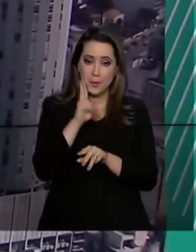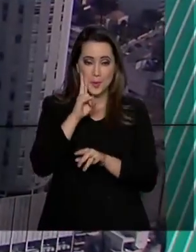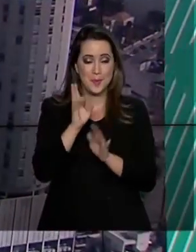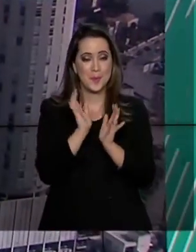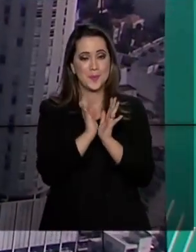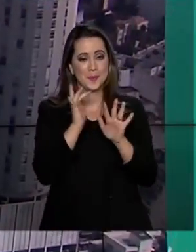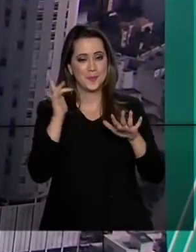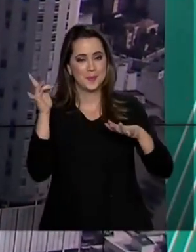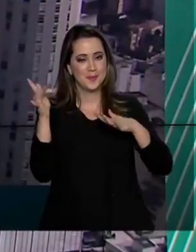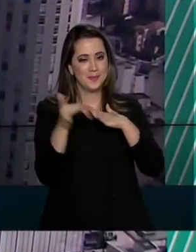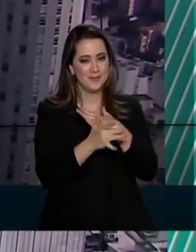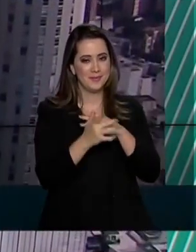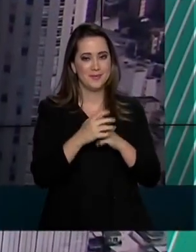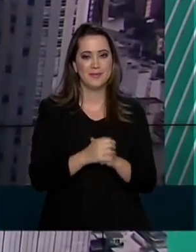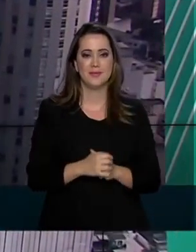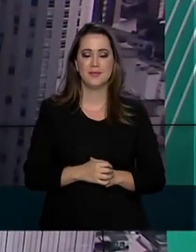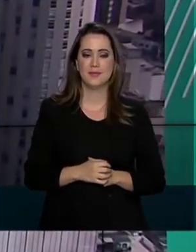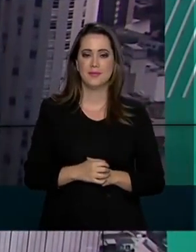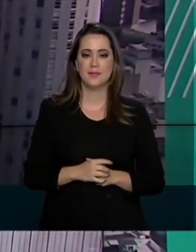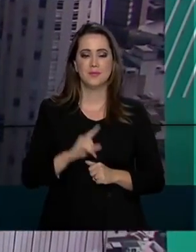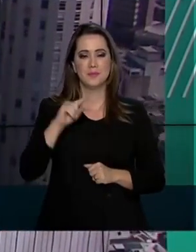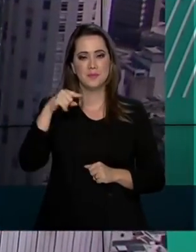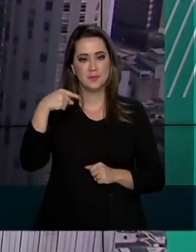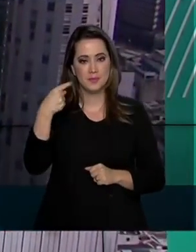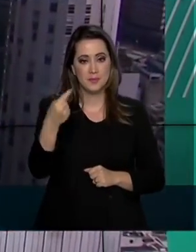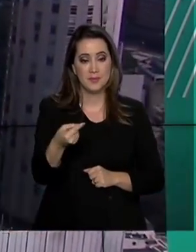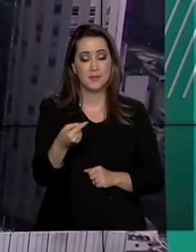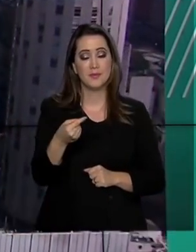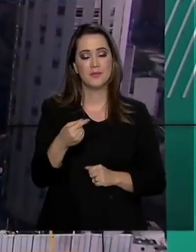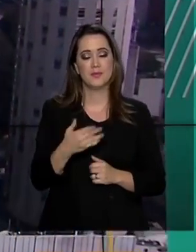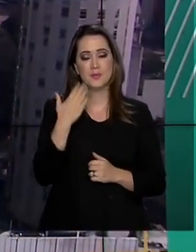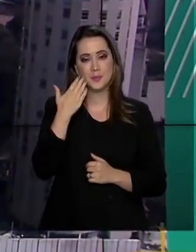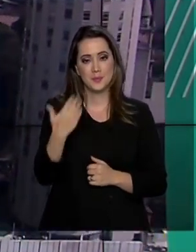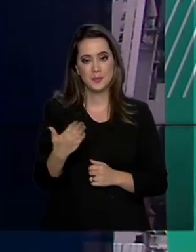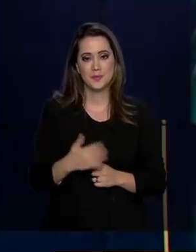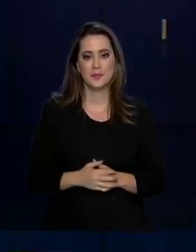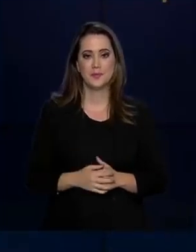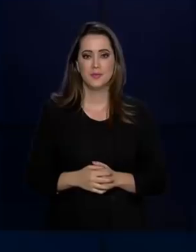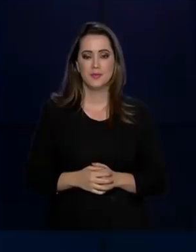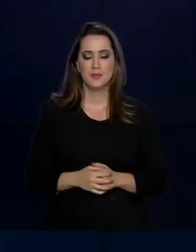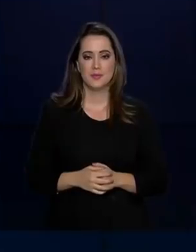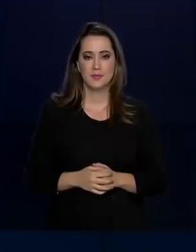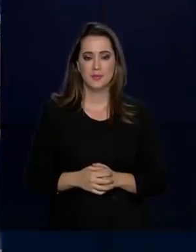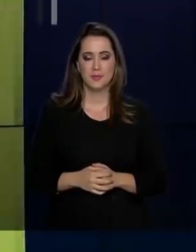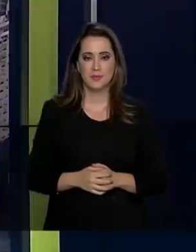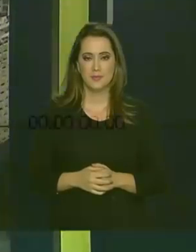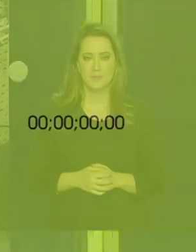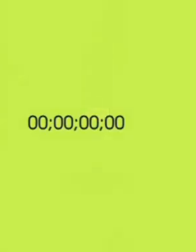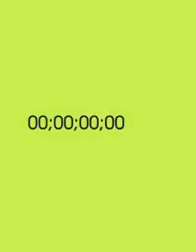Você pode nos acompanhar pelas redes sociais. Nos vemos na próxima edição amanhã. Até lá.